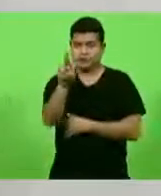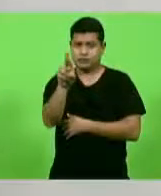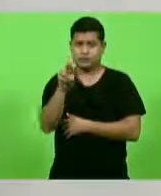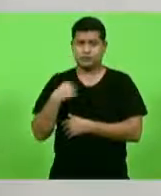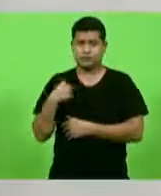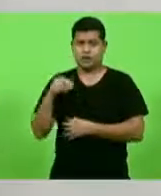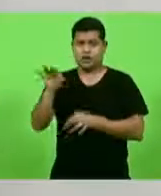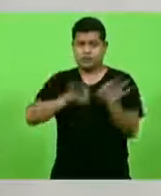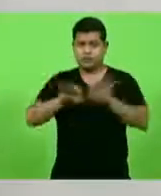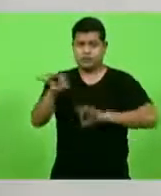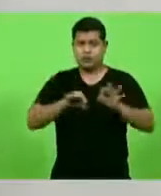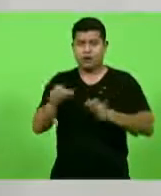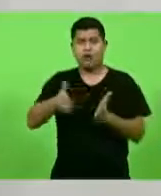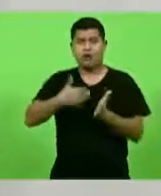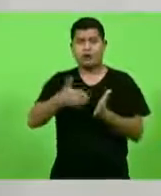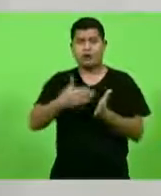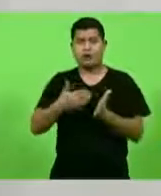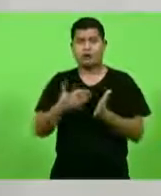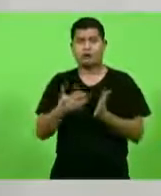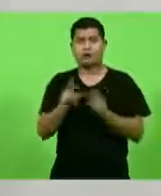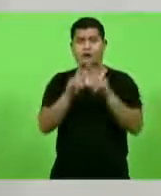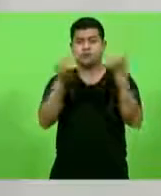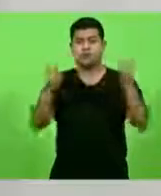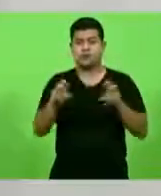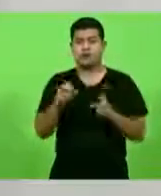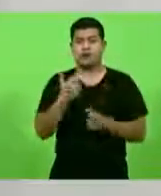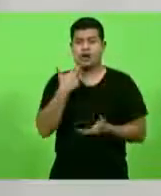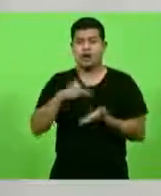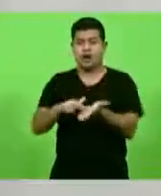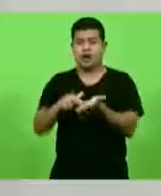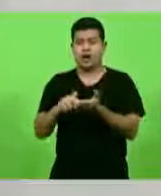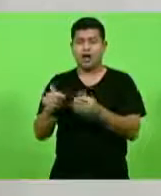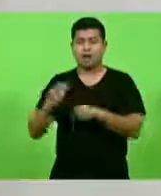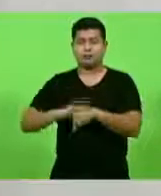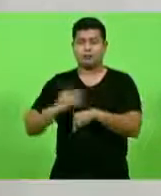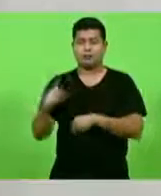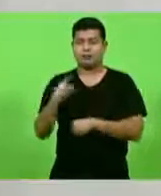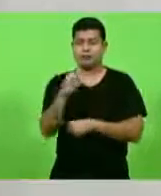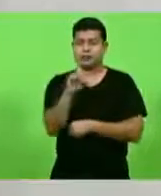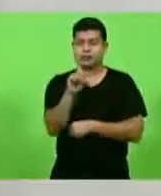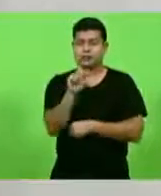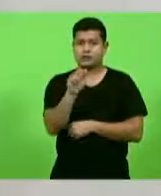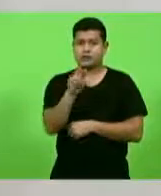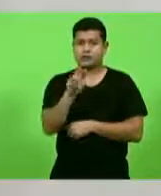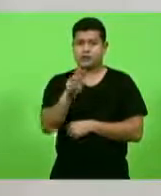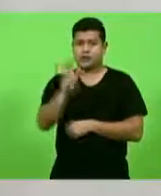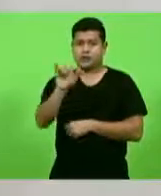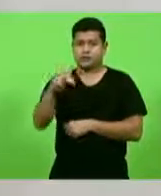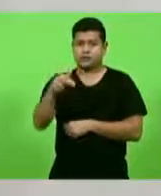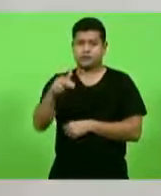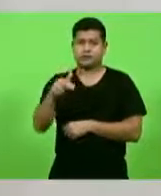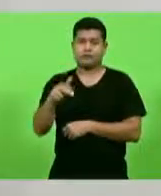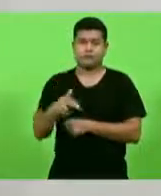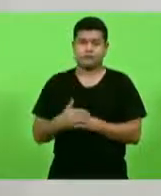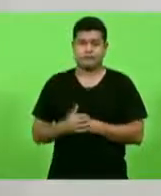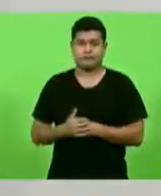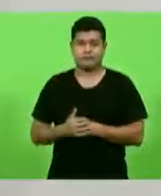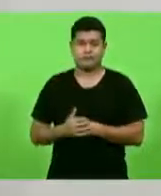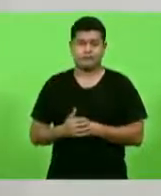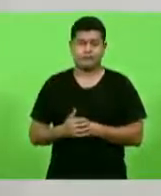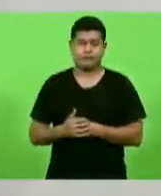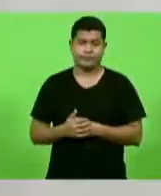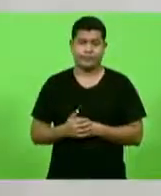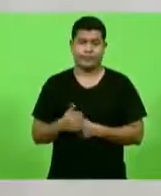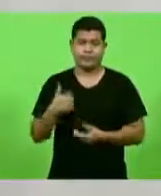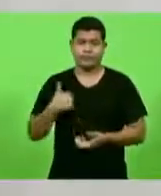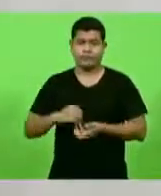livro intitulado Cartas de Darwin. Finalizando, e peço uma pequena extensão, senhor presidente, saúdo